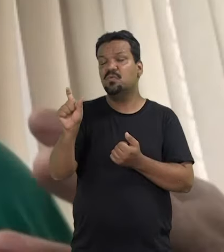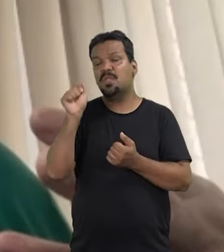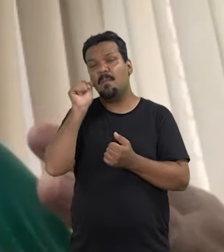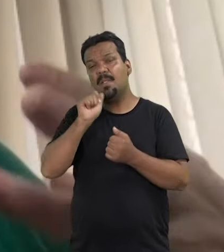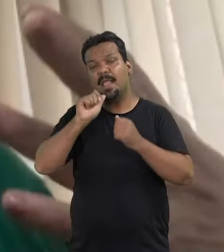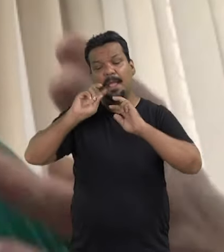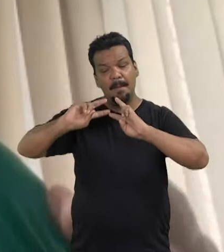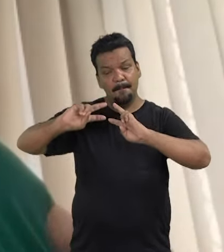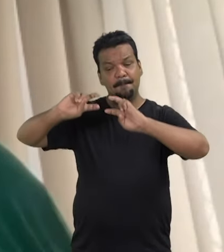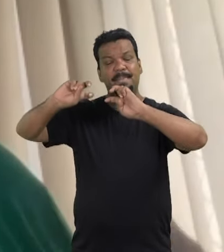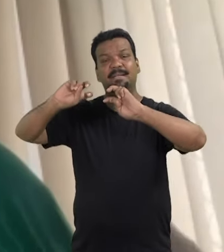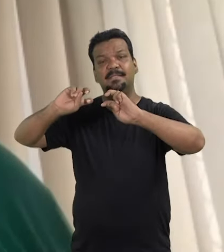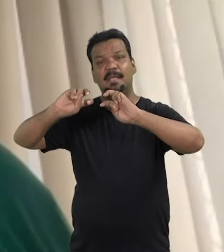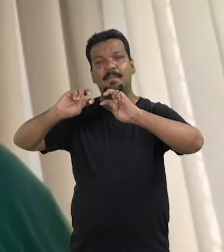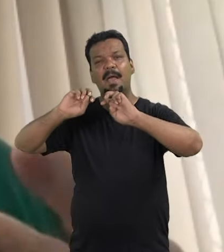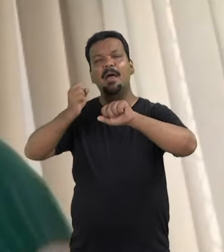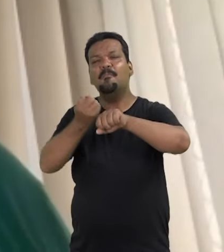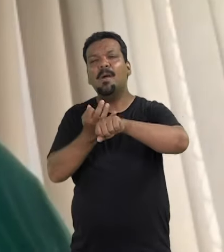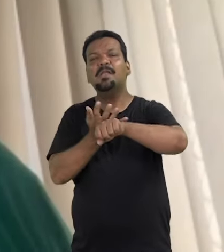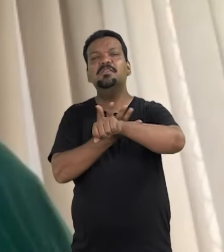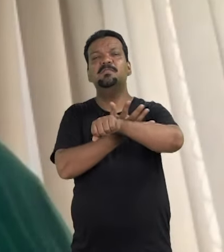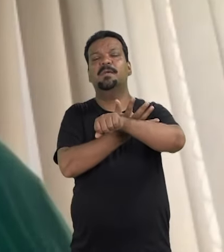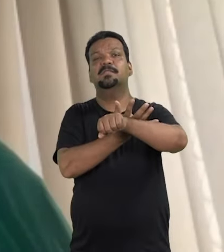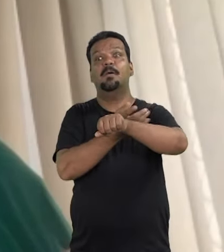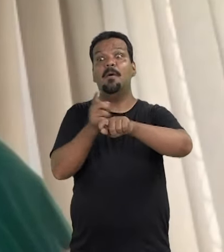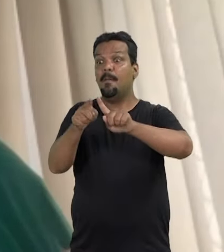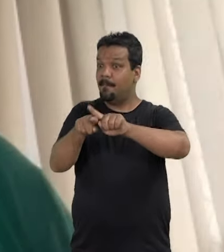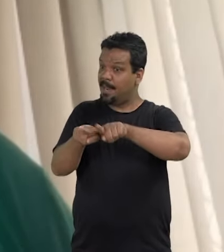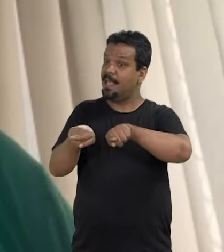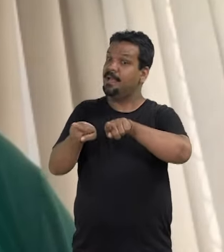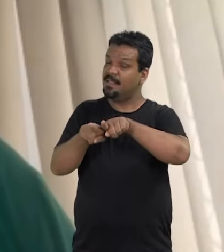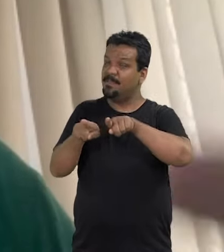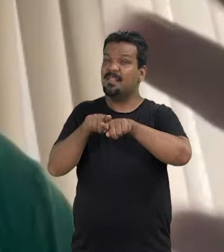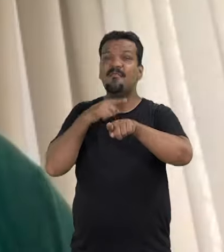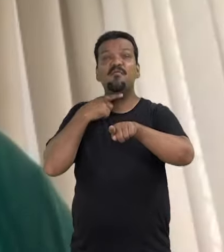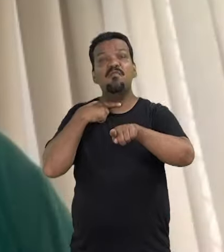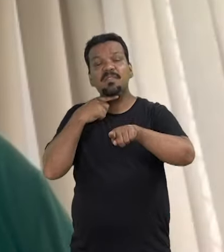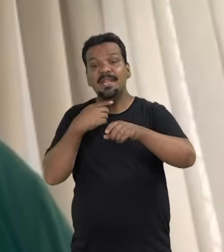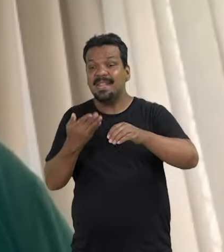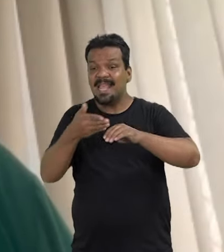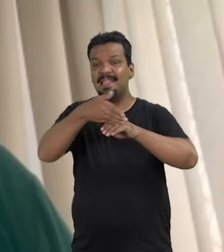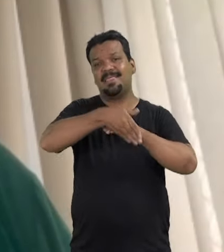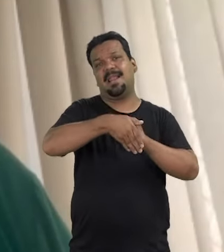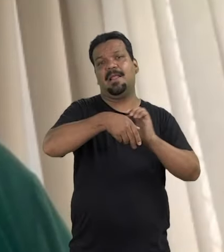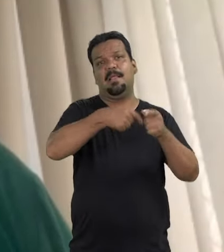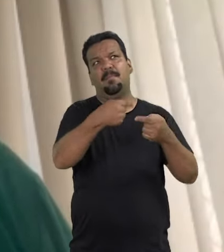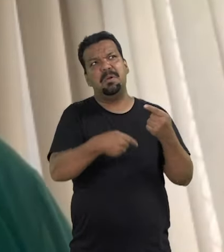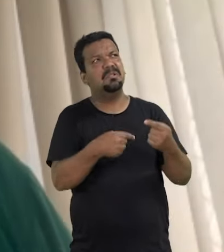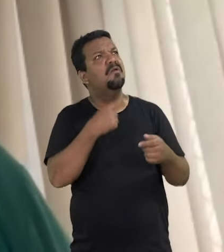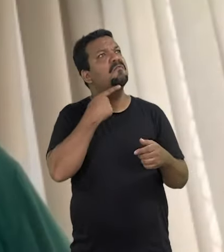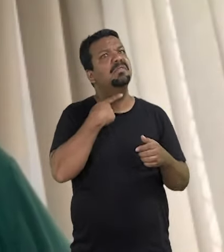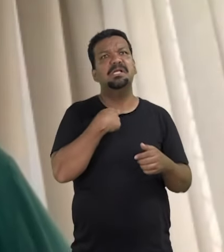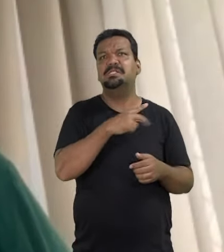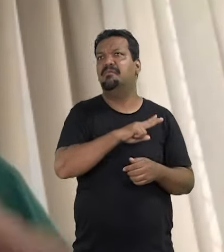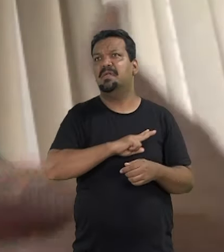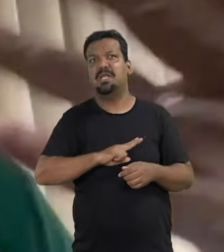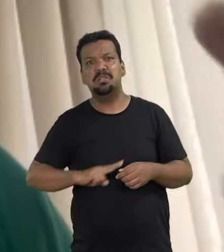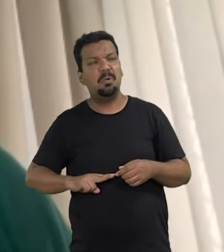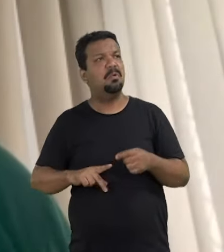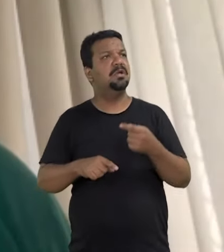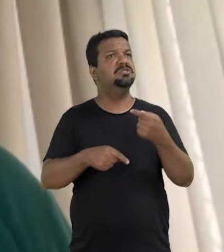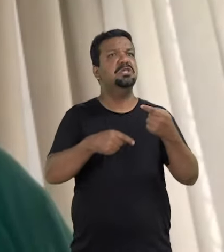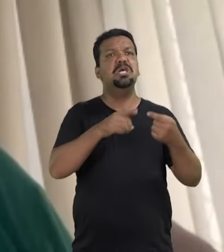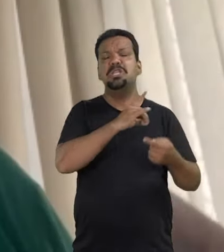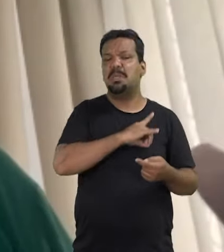outras mulheres vejam em você uma inspiração para elas também quererem ser políticas, vereadoras,